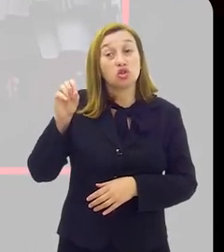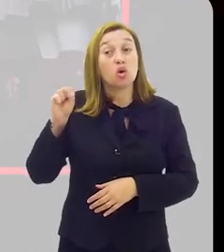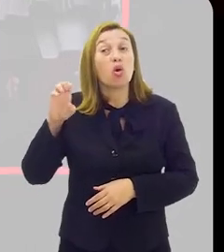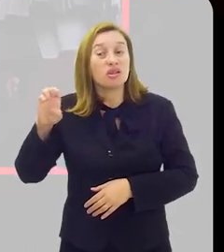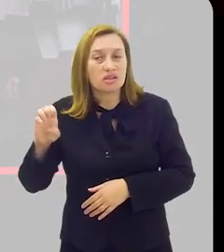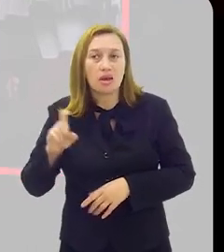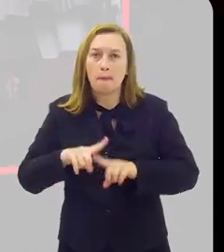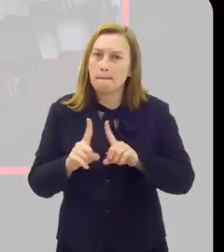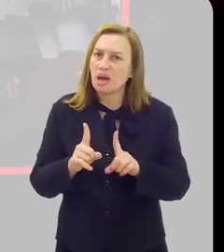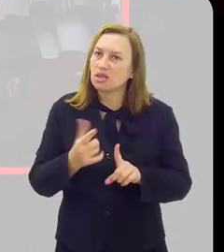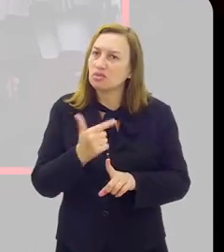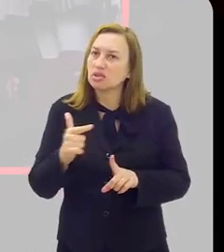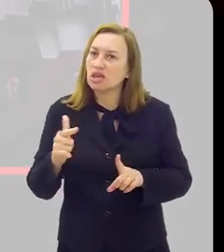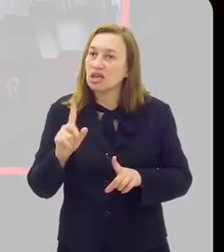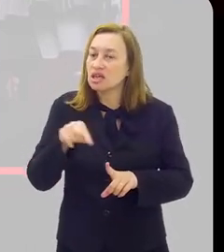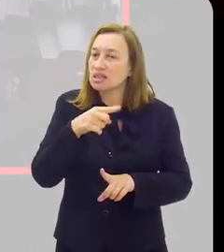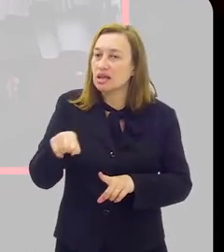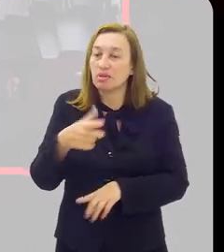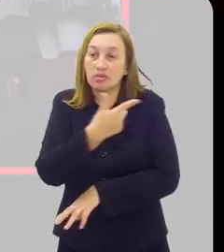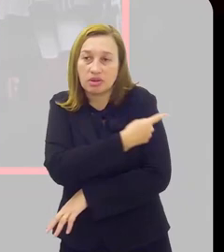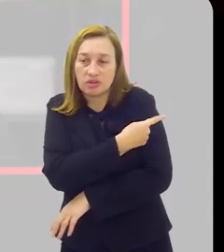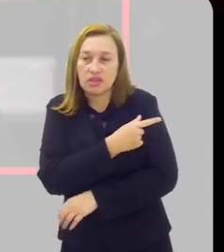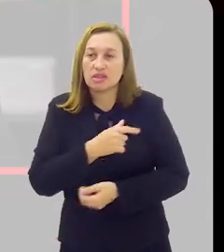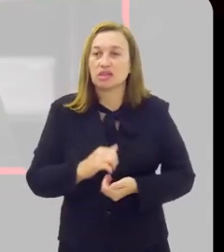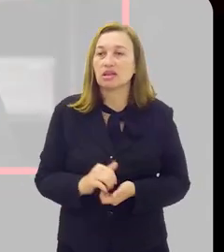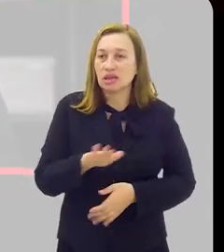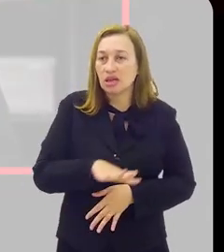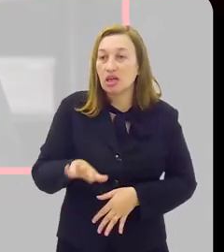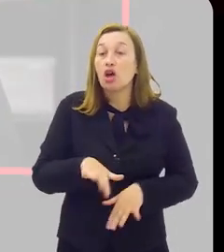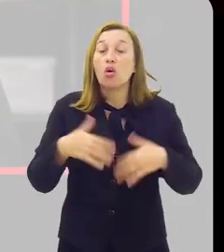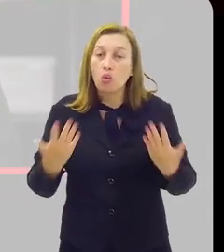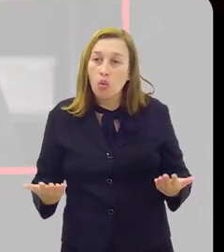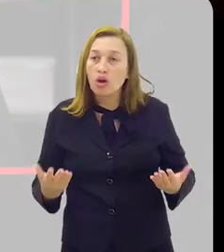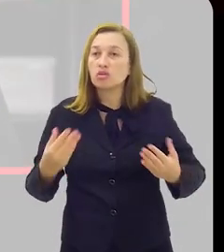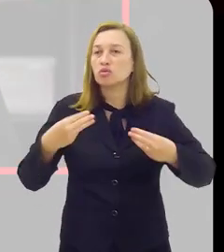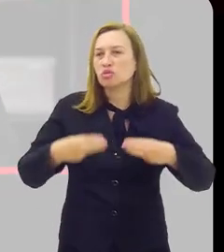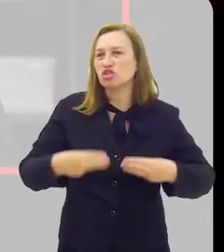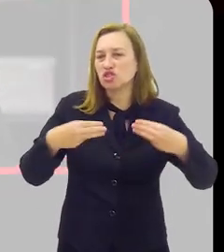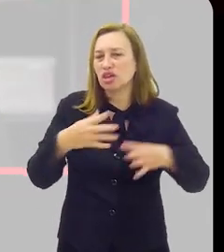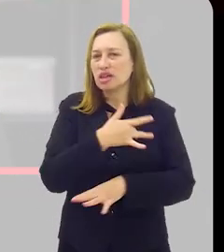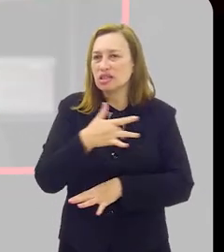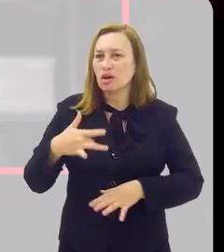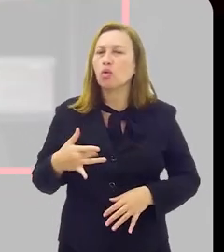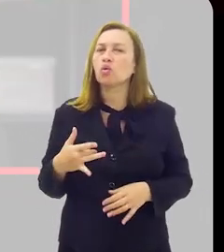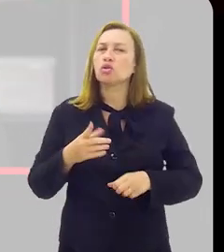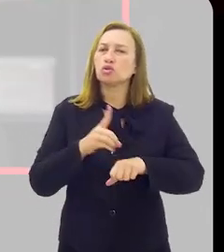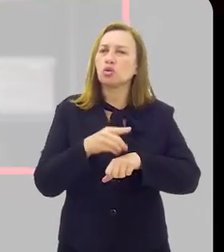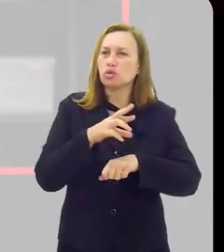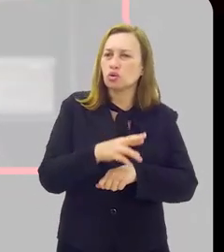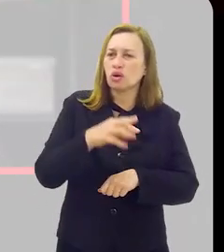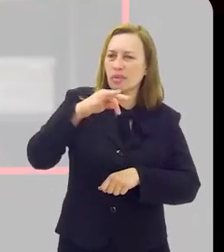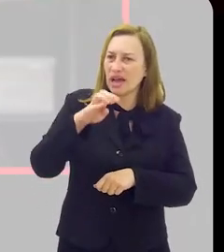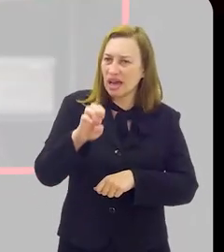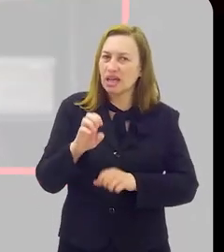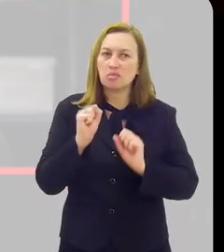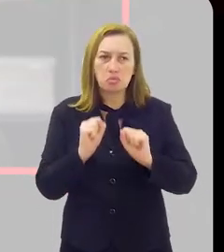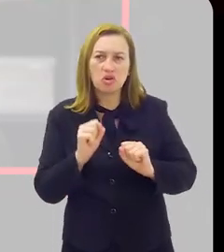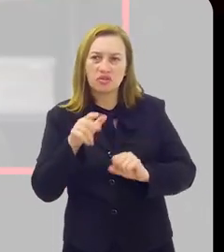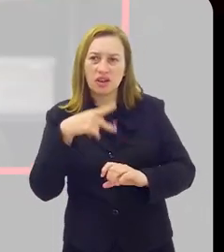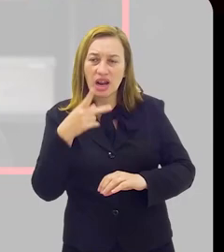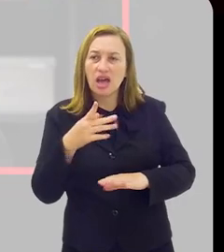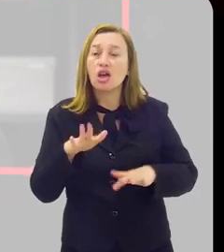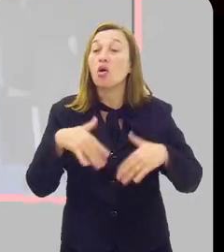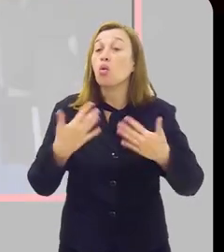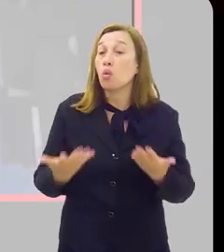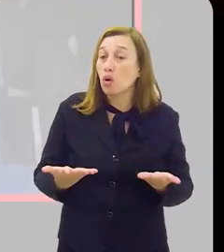restrição para o uso da vacina bivalente. Isso que eu ia perguntar ao senhor, Quando é que o Ministério da Saúde, o doutora Margareth também